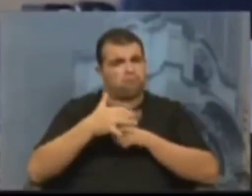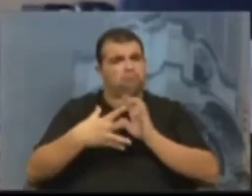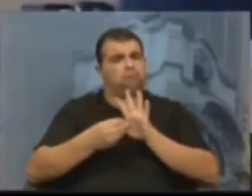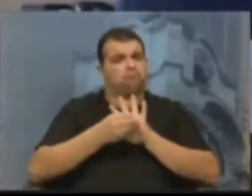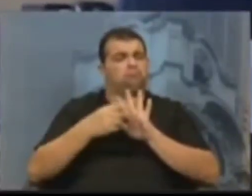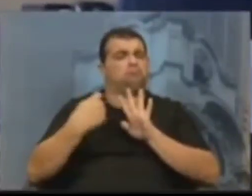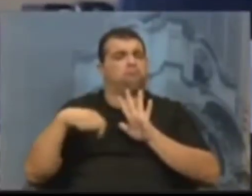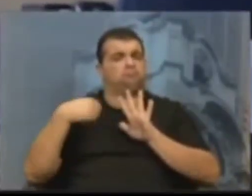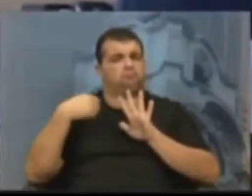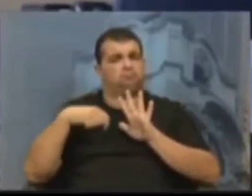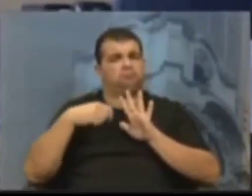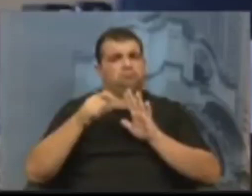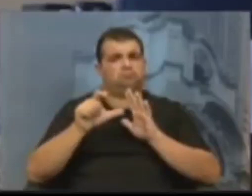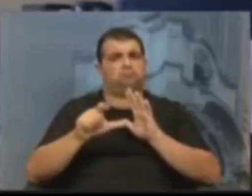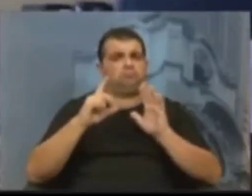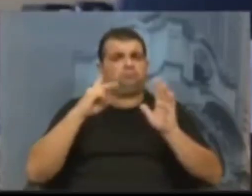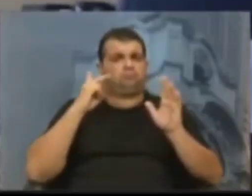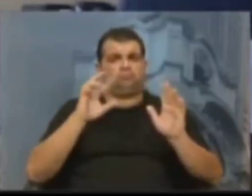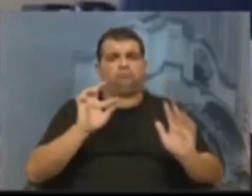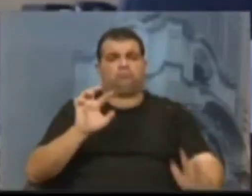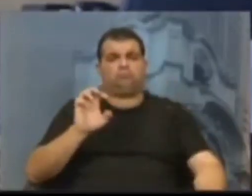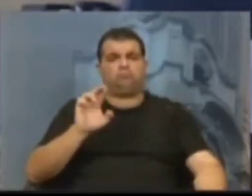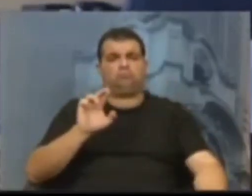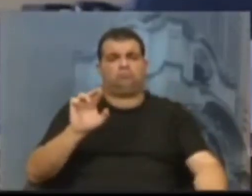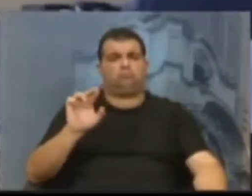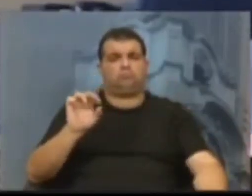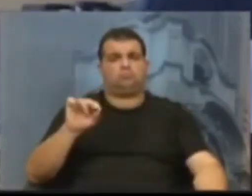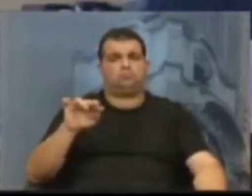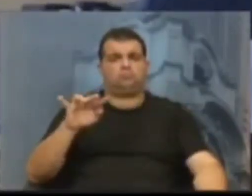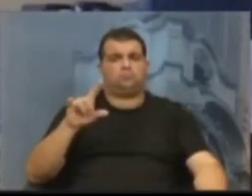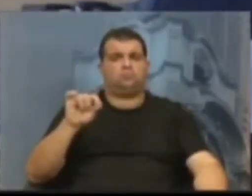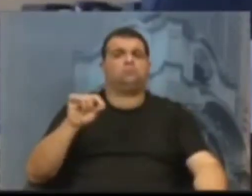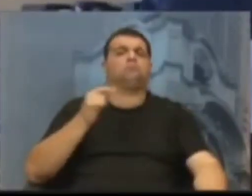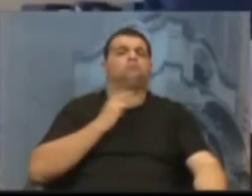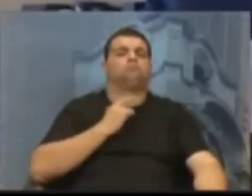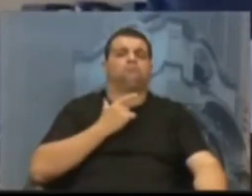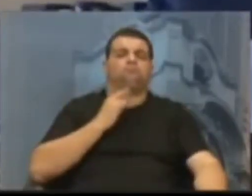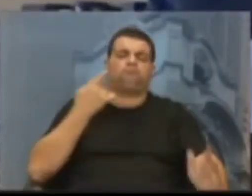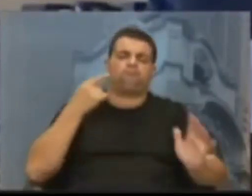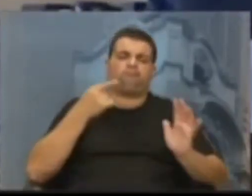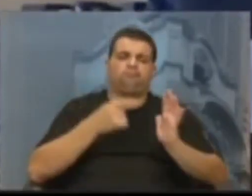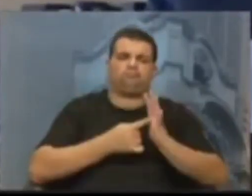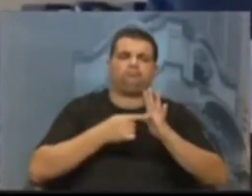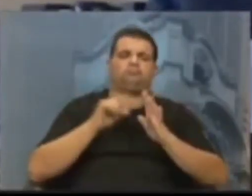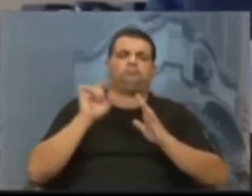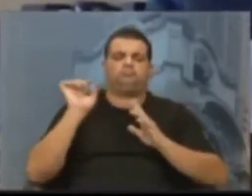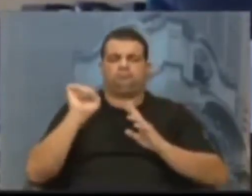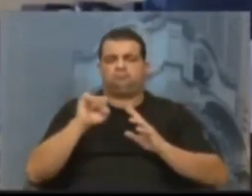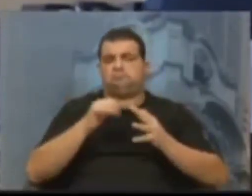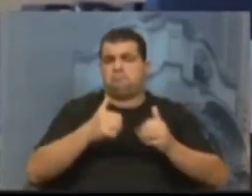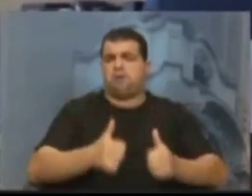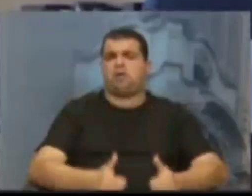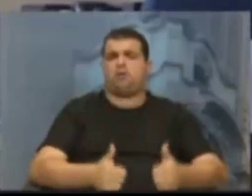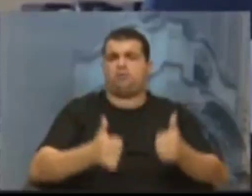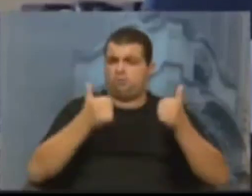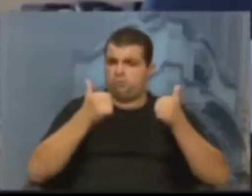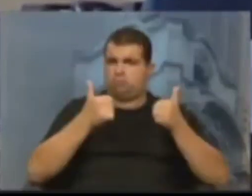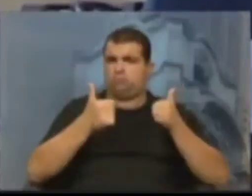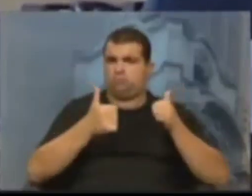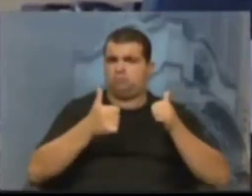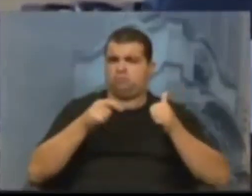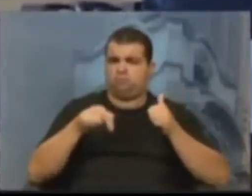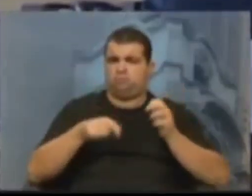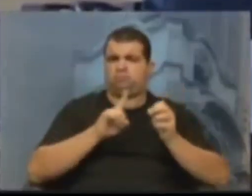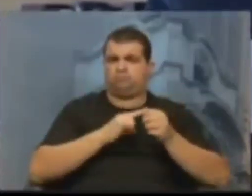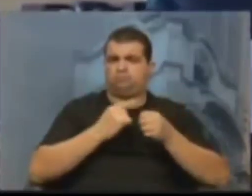do vereador Ferronato, porque ela tem como objetivo o melhor para a nossa cidade,